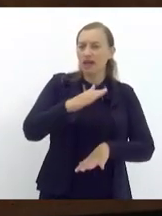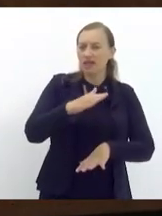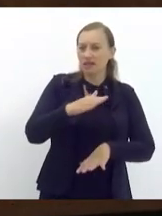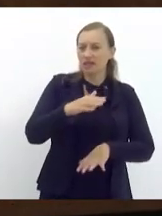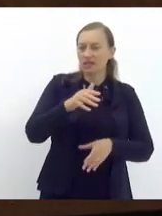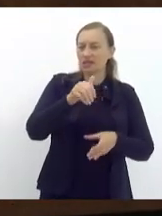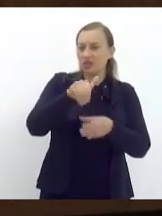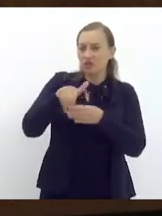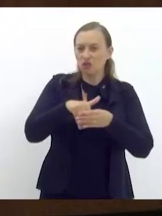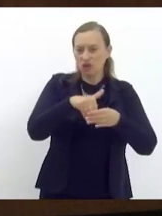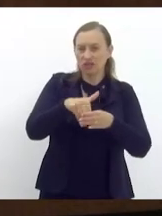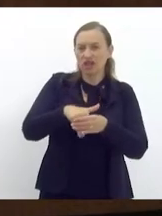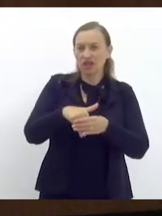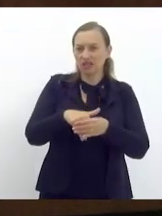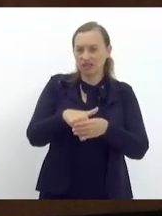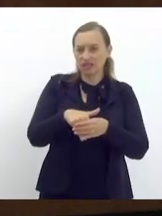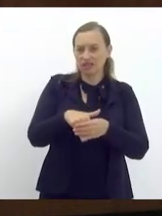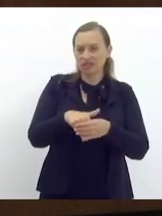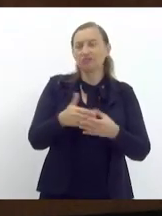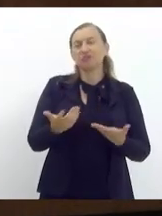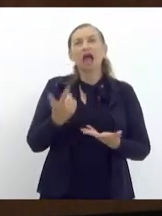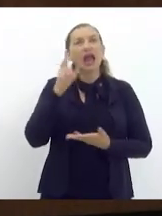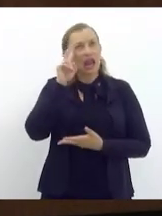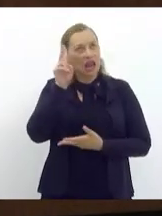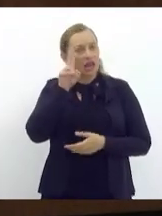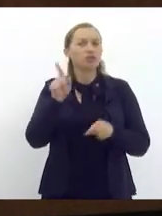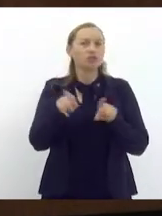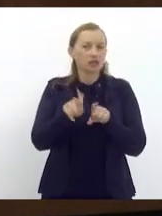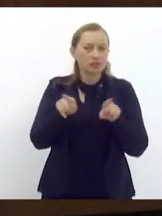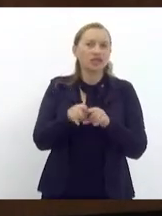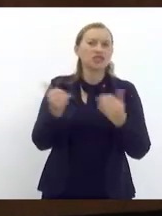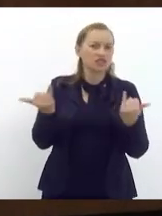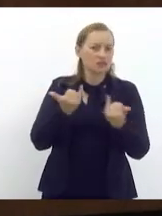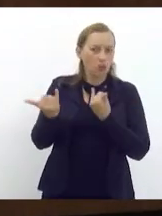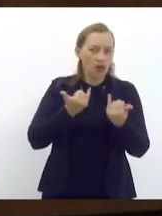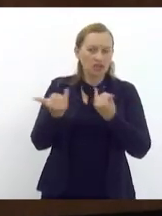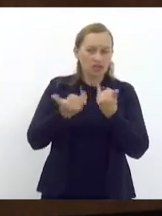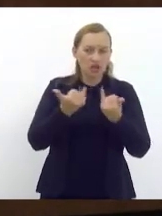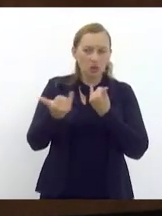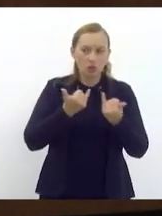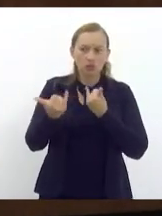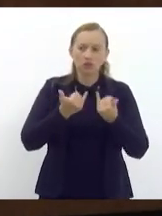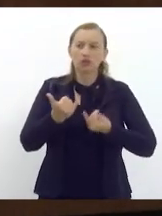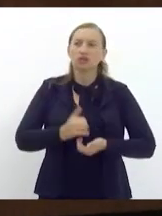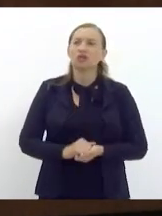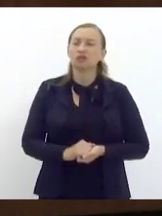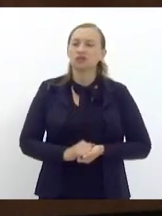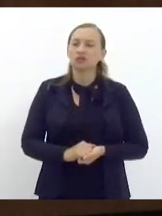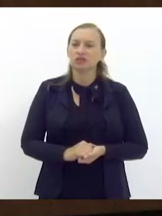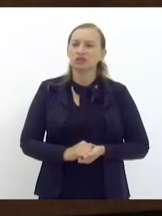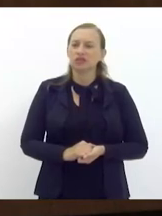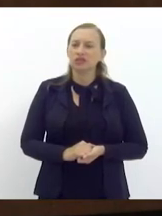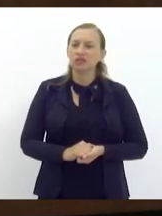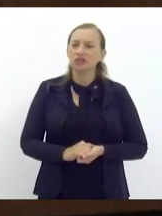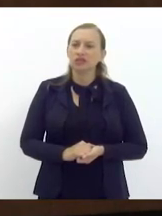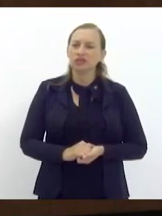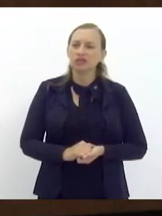a mais votada. Me lembro também desse fato. e evidencia,